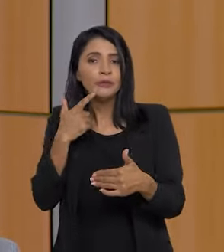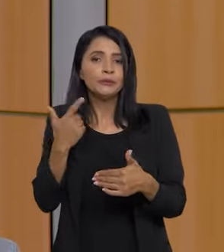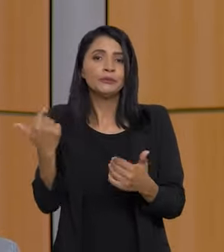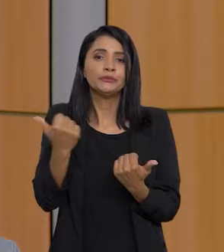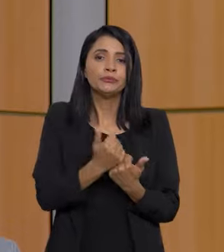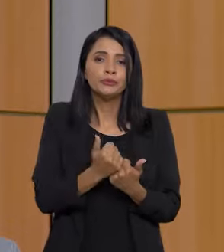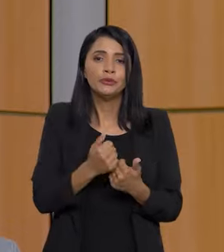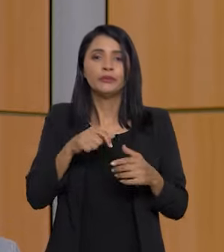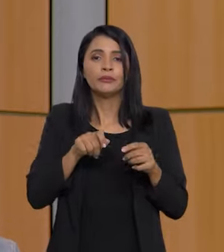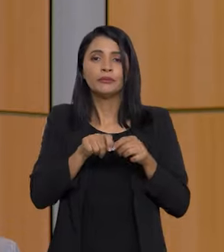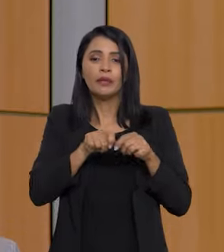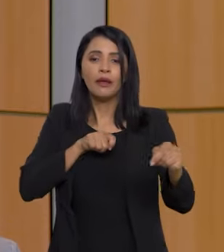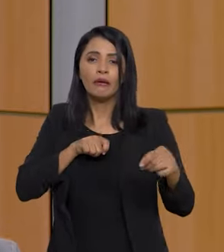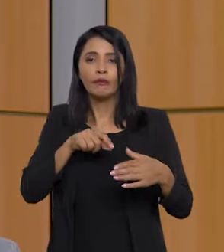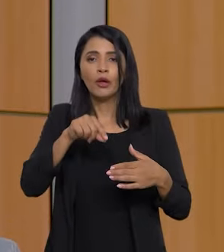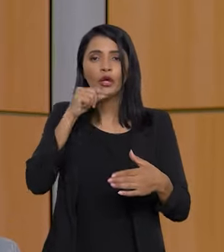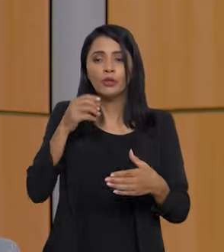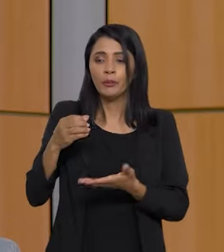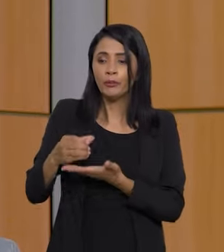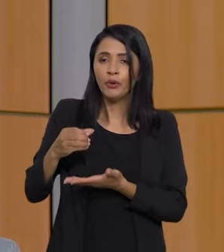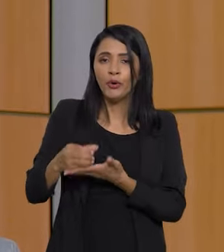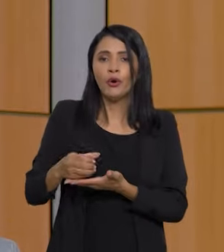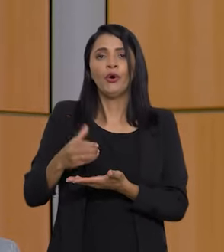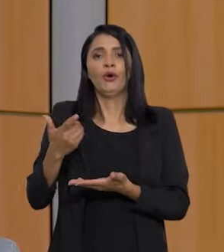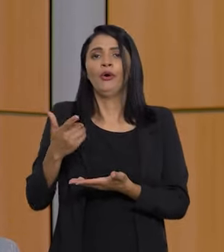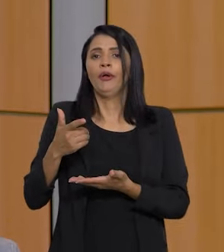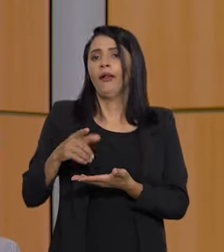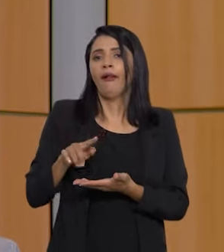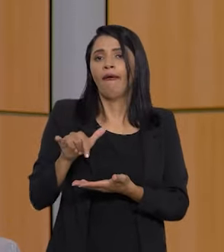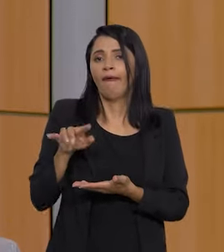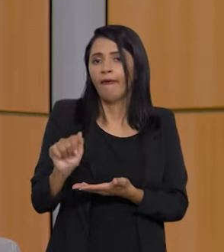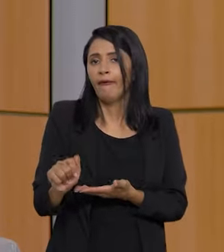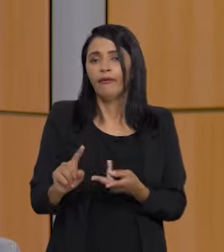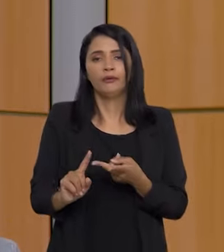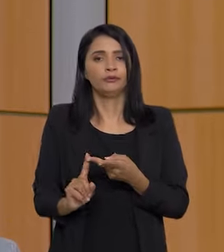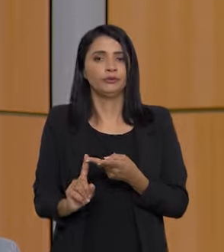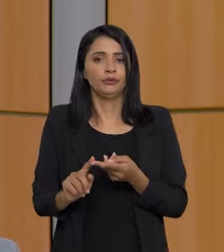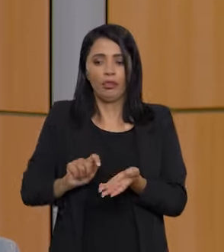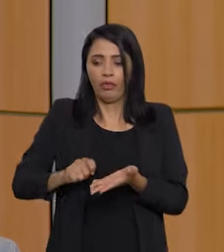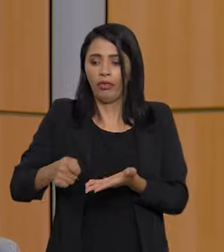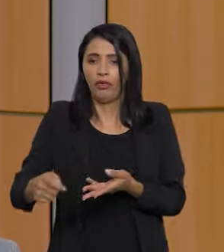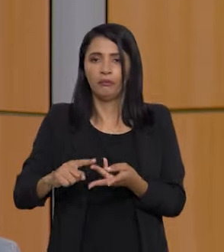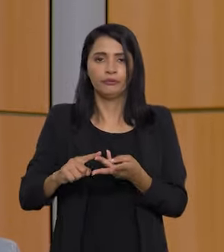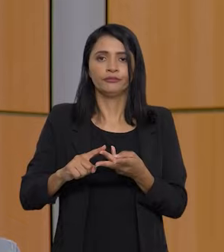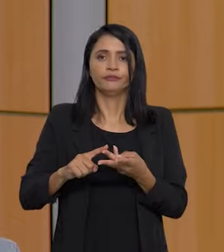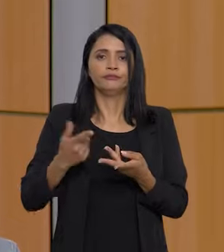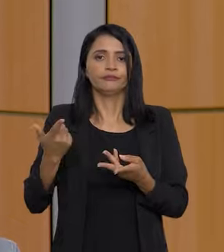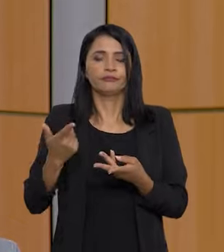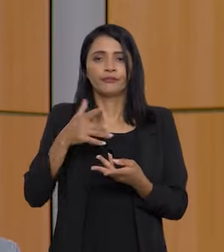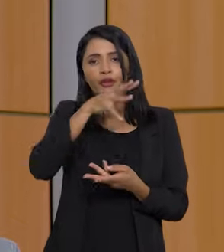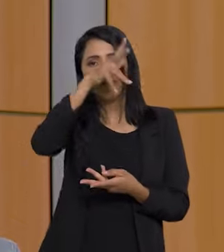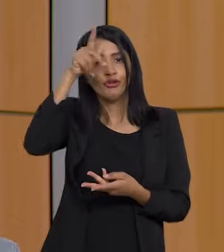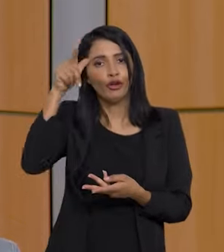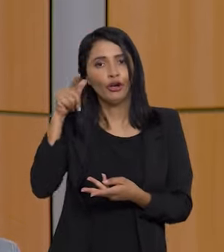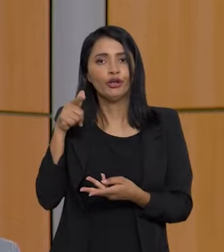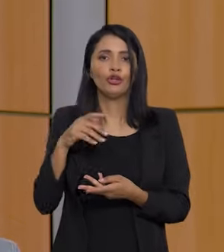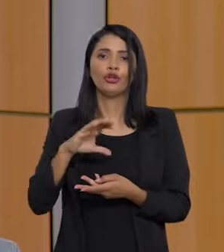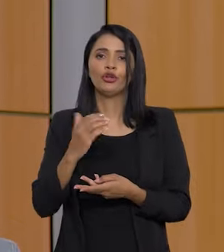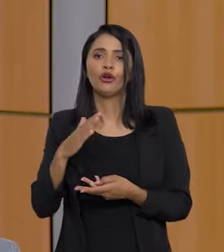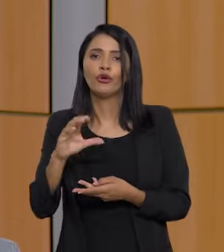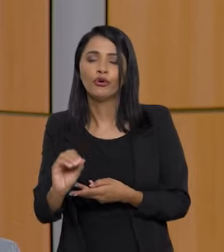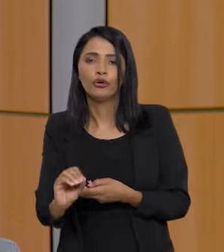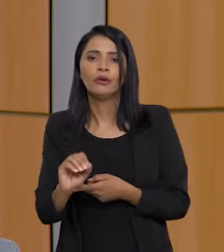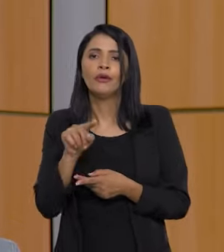salgadinho, por ultraprocessados, por refrigerantes. E tudo